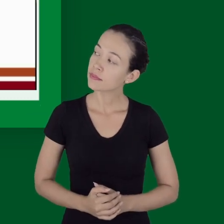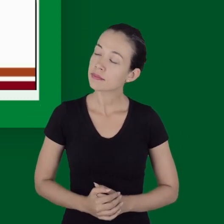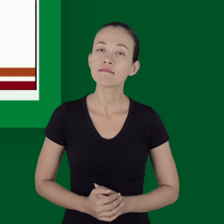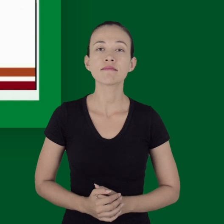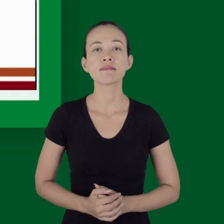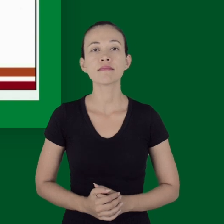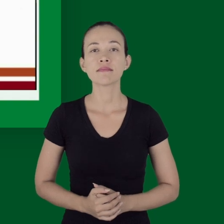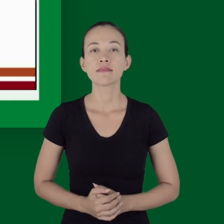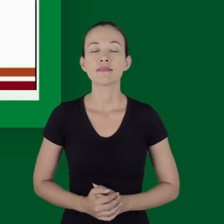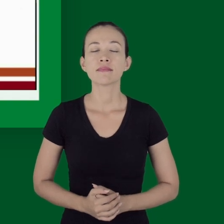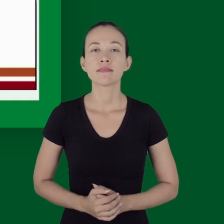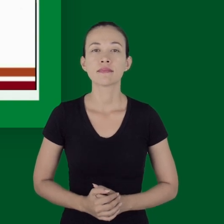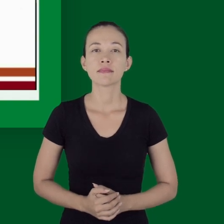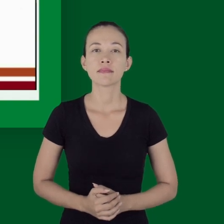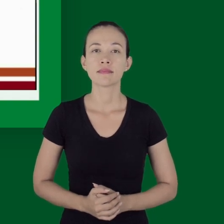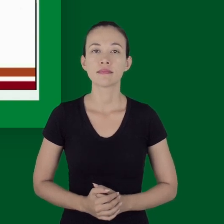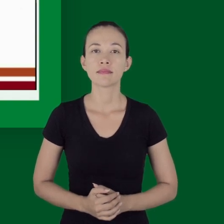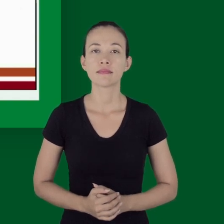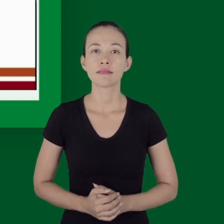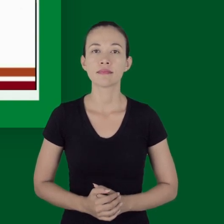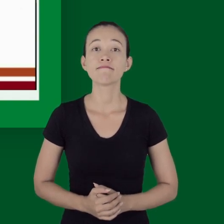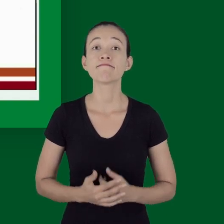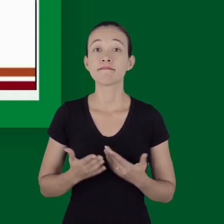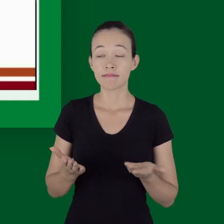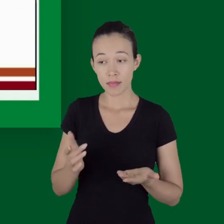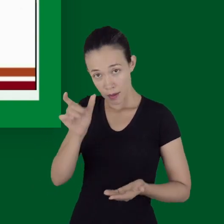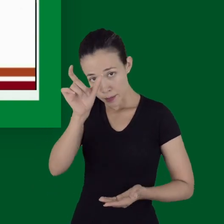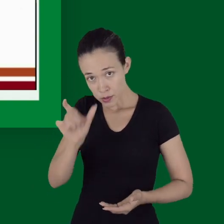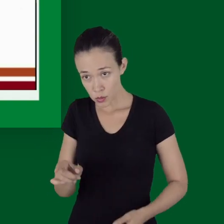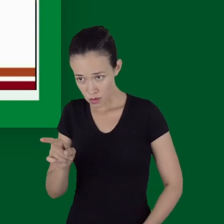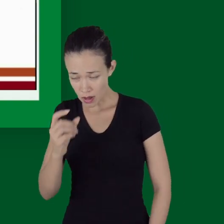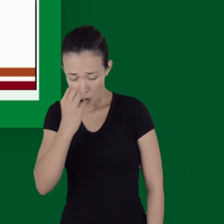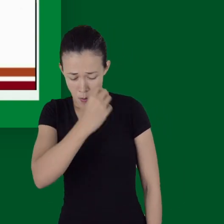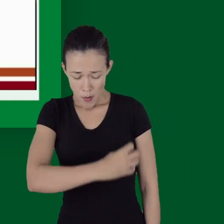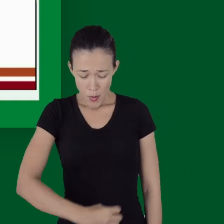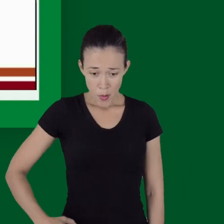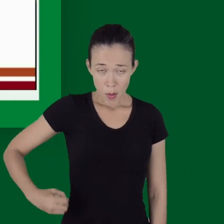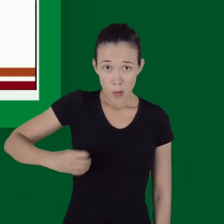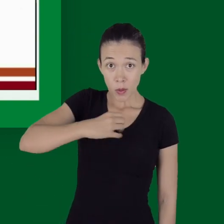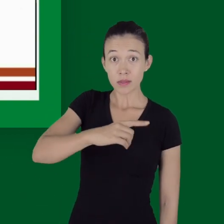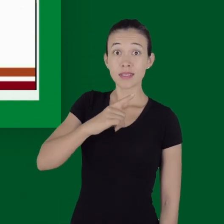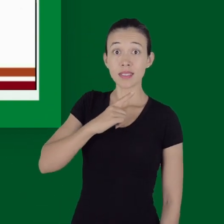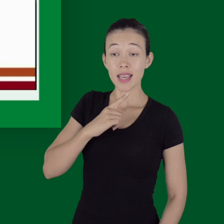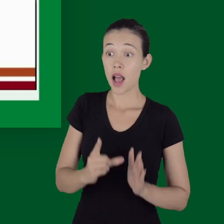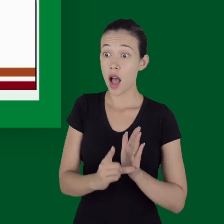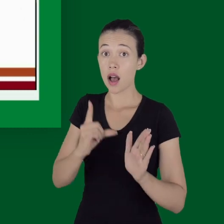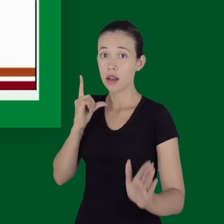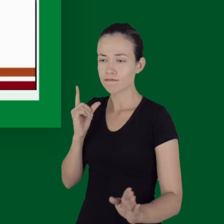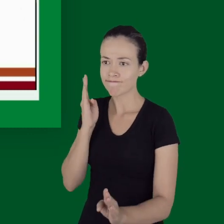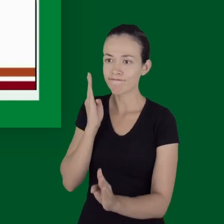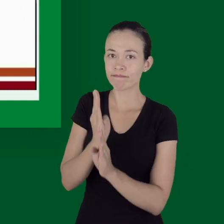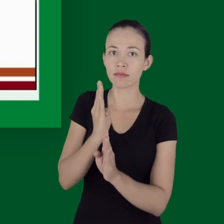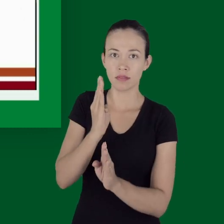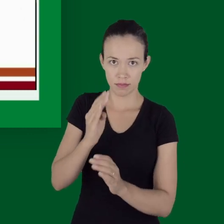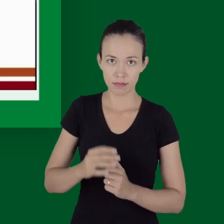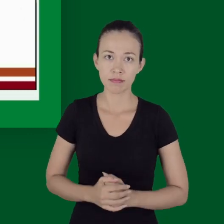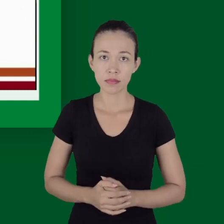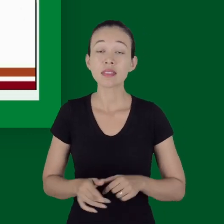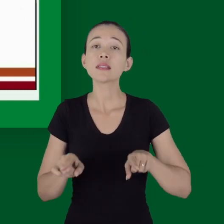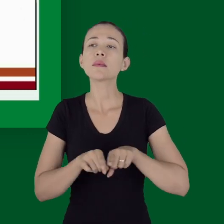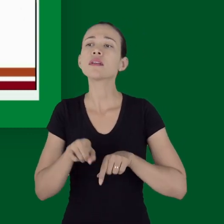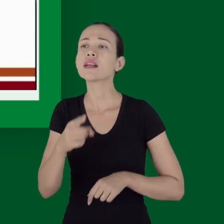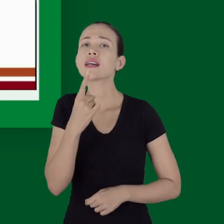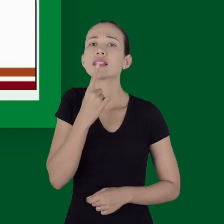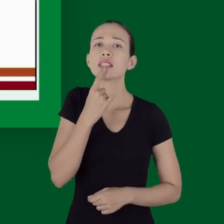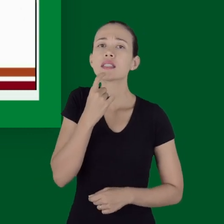então aqui para finalizar quais são as conclusões dessa nossa discussão né a necessidade de identificar